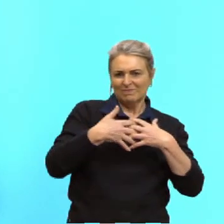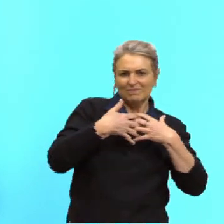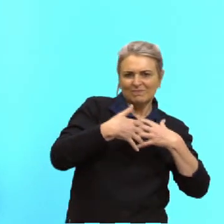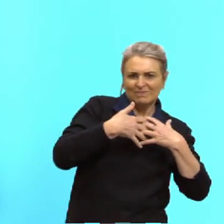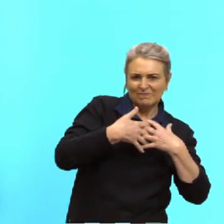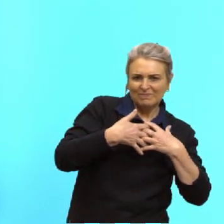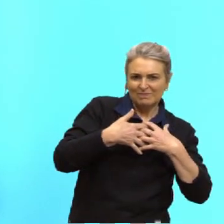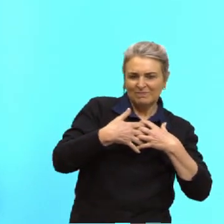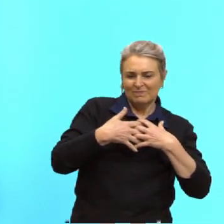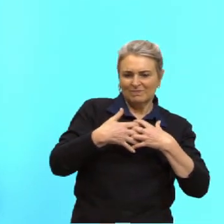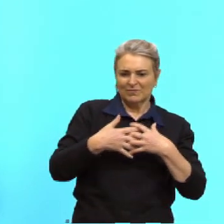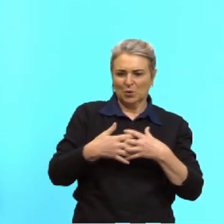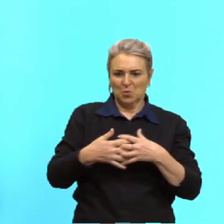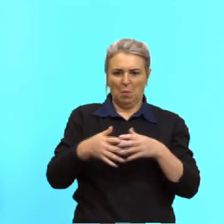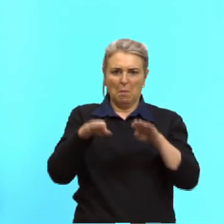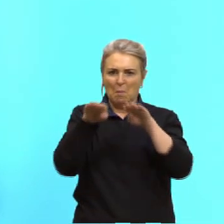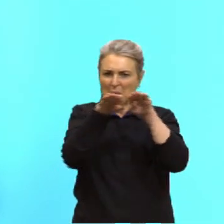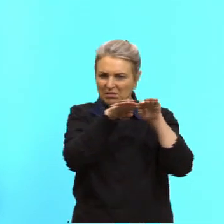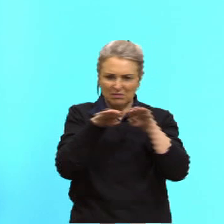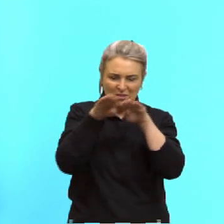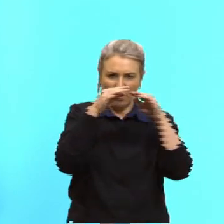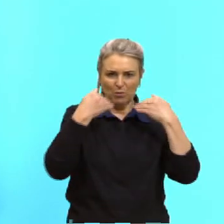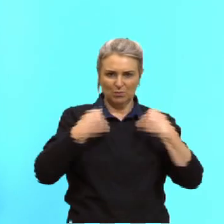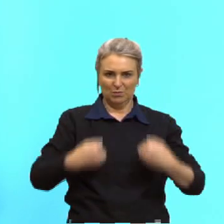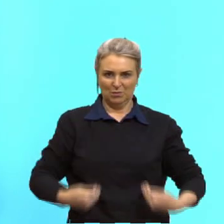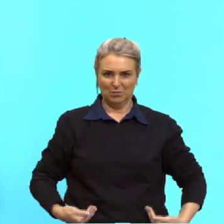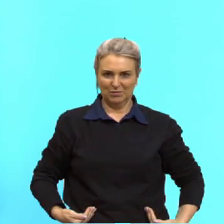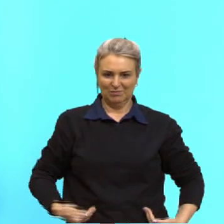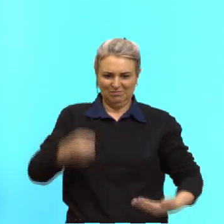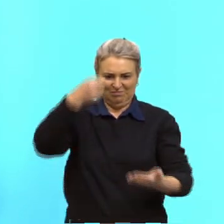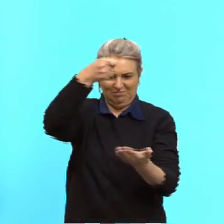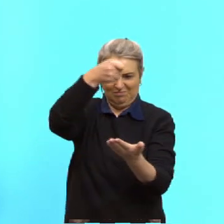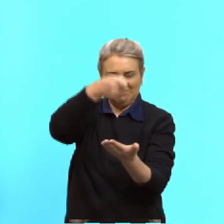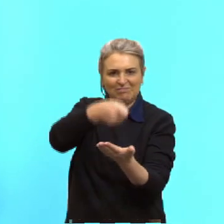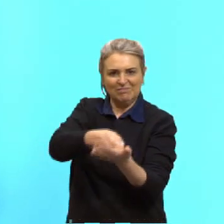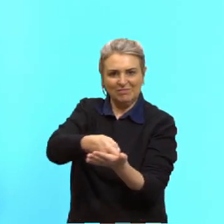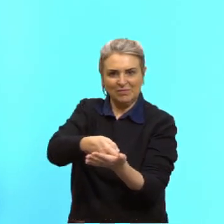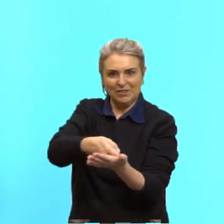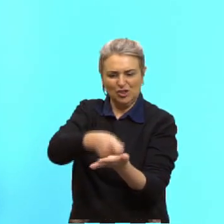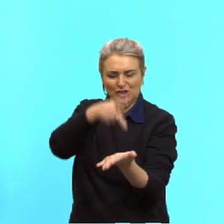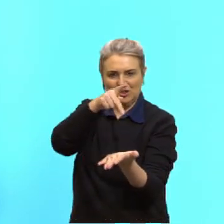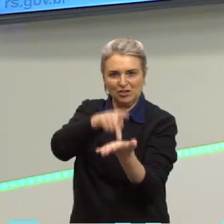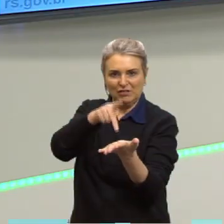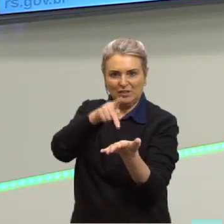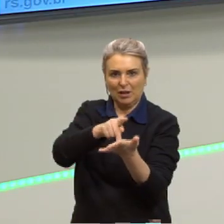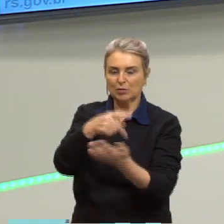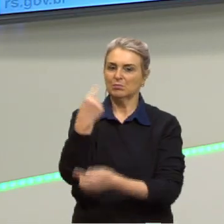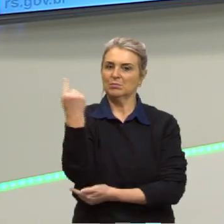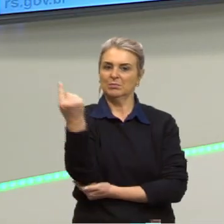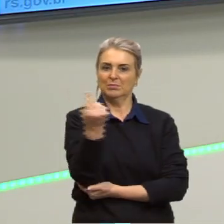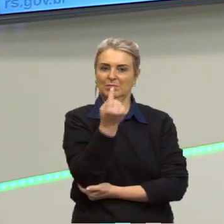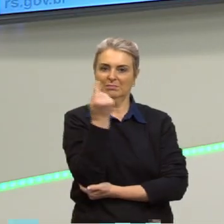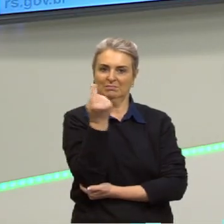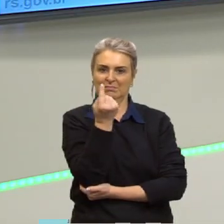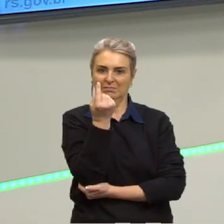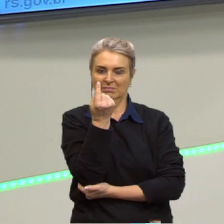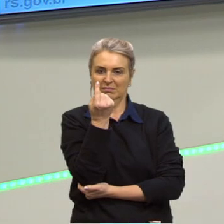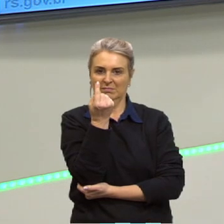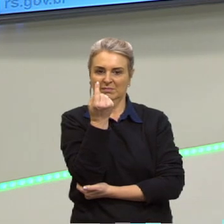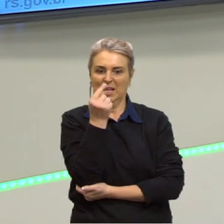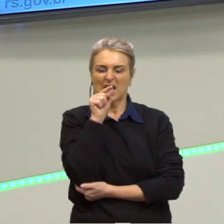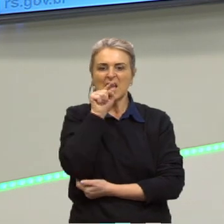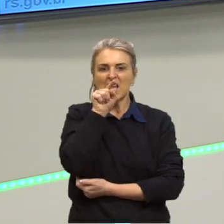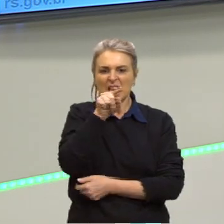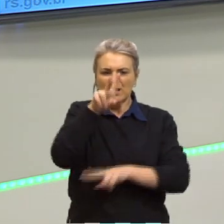imposto contra as convicções de ser autêntico e singular. Ou seja, ele